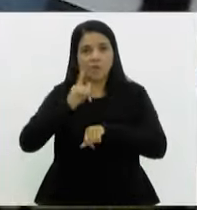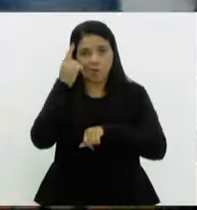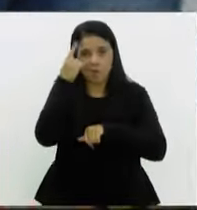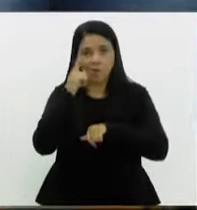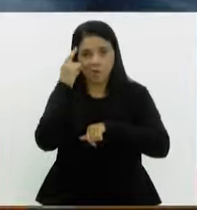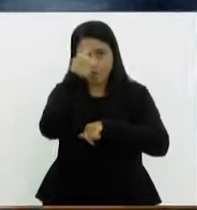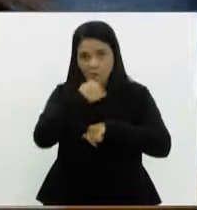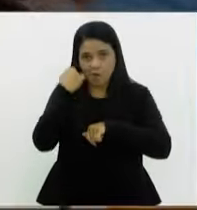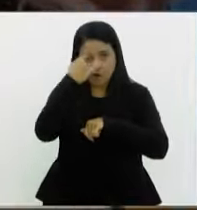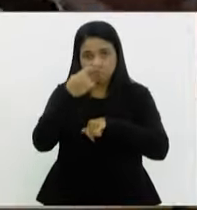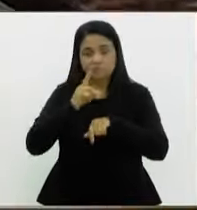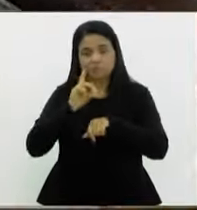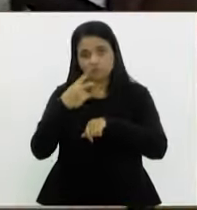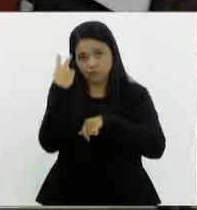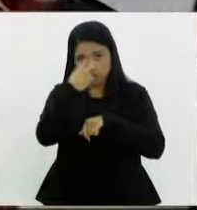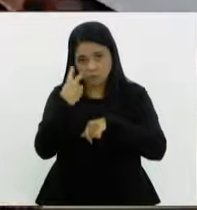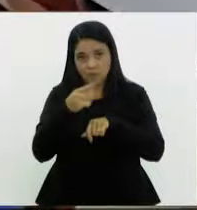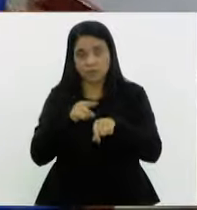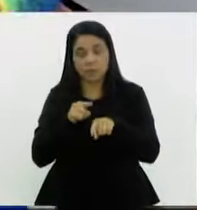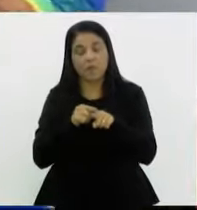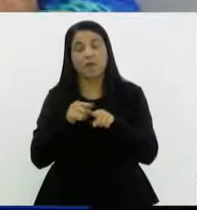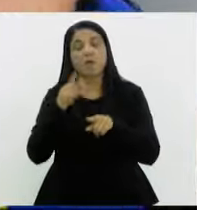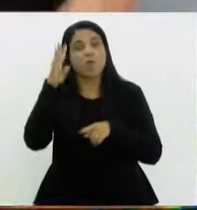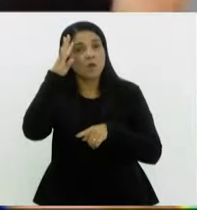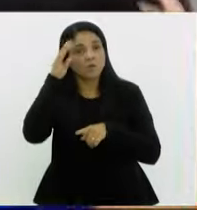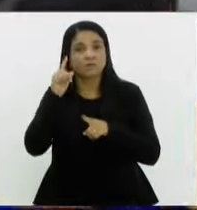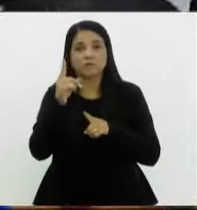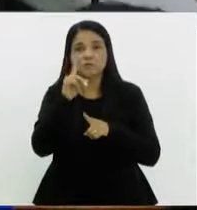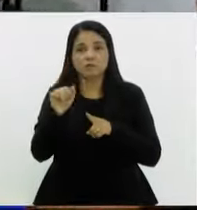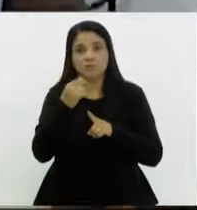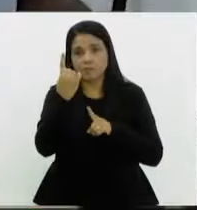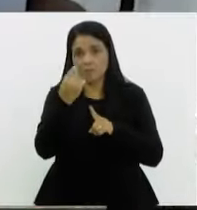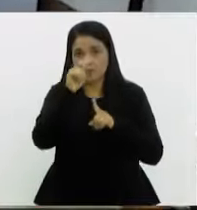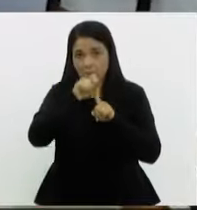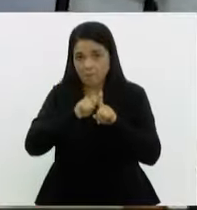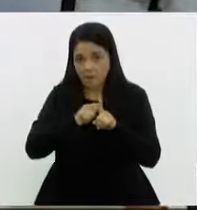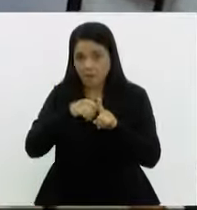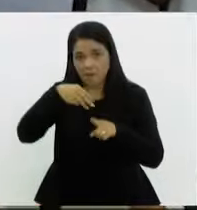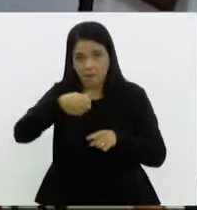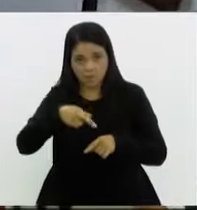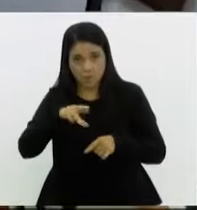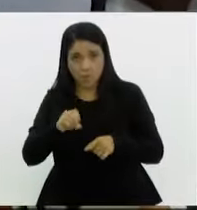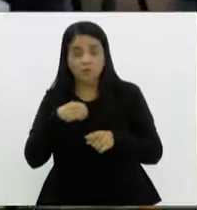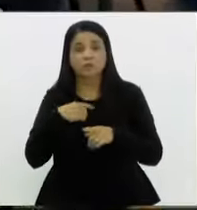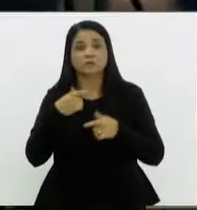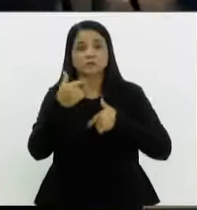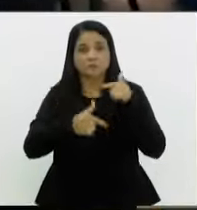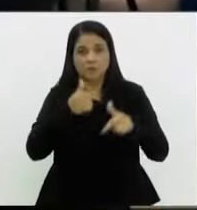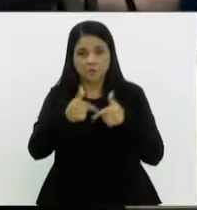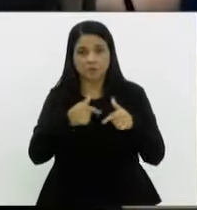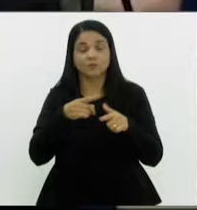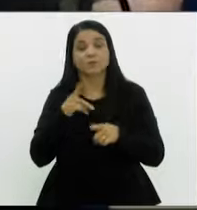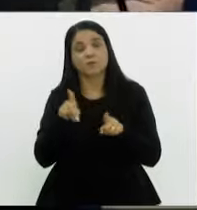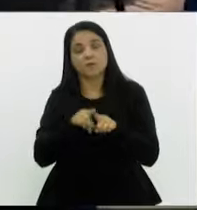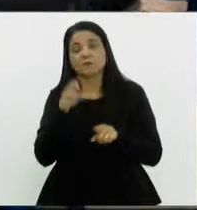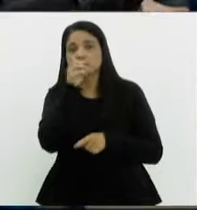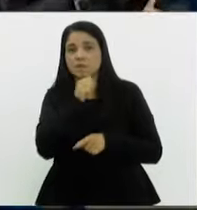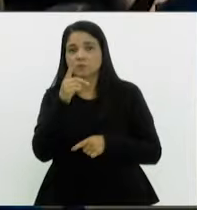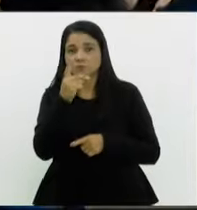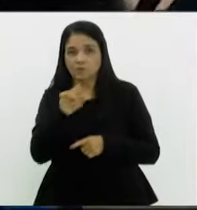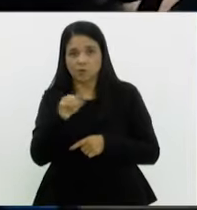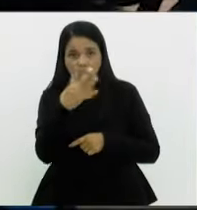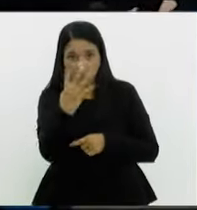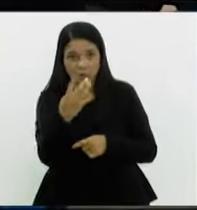haverá atendimento em regime de plantão na próxima quarta-feira, dia 1º de maio, Dia do Trabalhador, e no sábado, dia 4. Nesses dias,